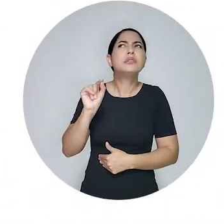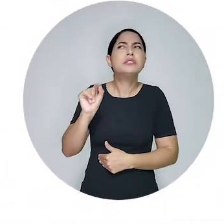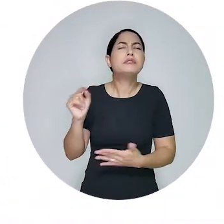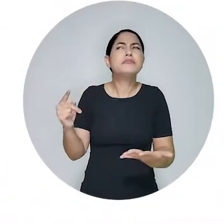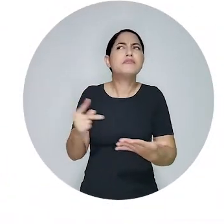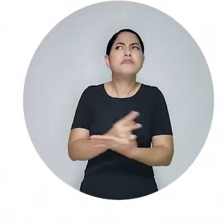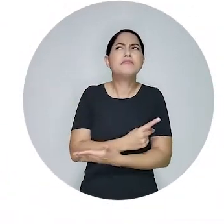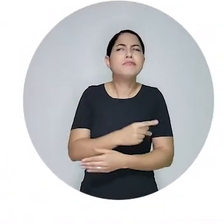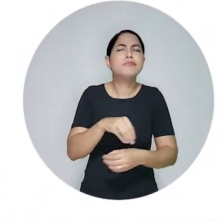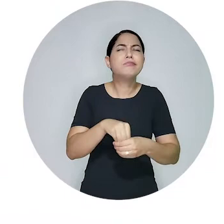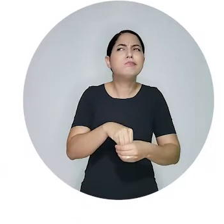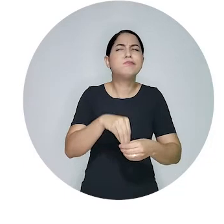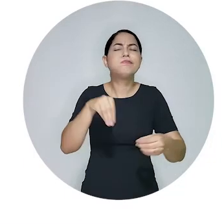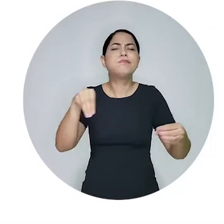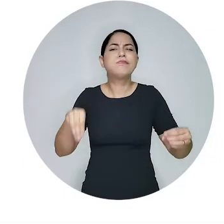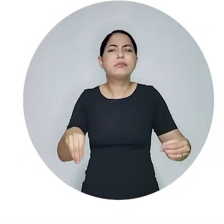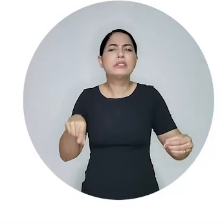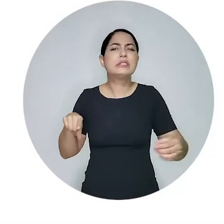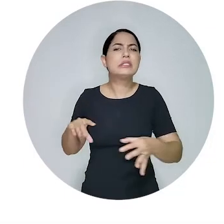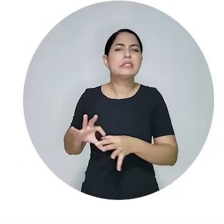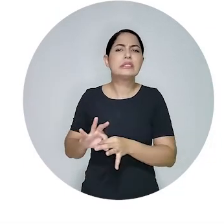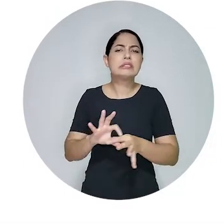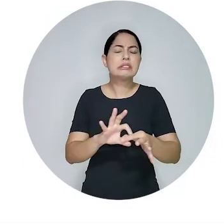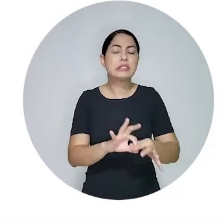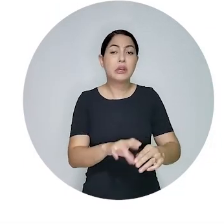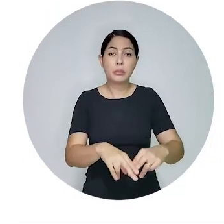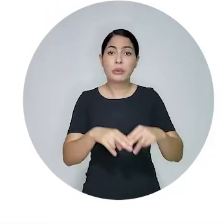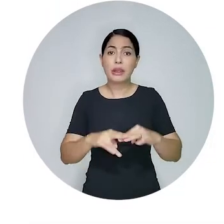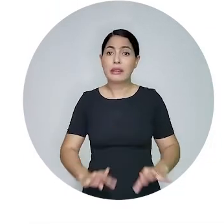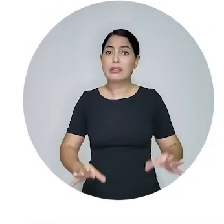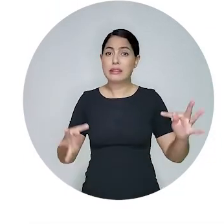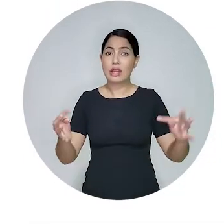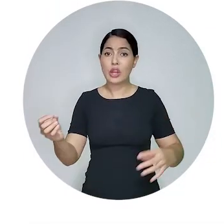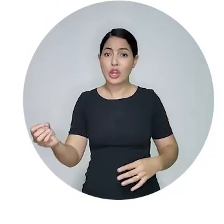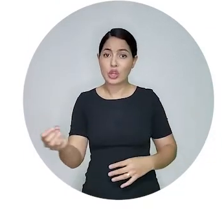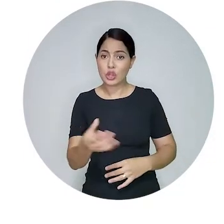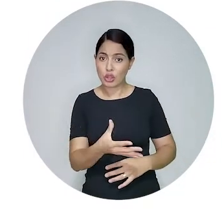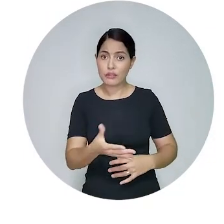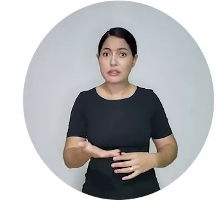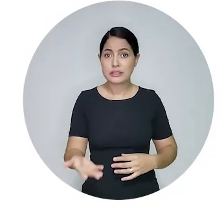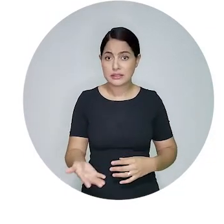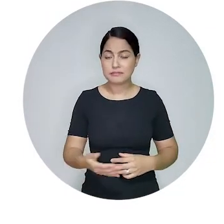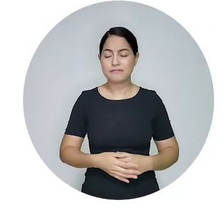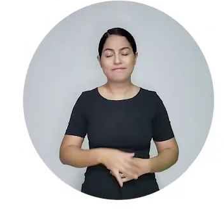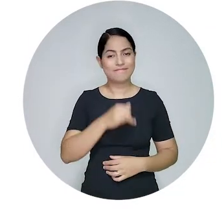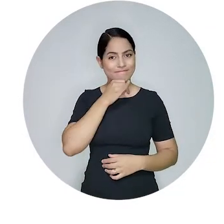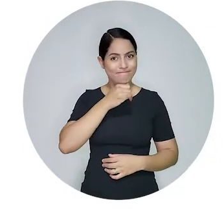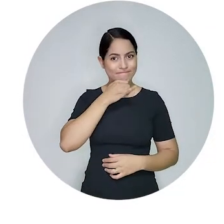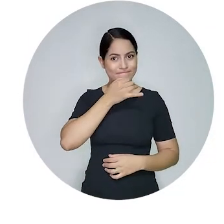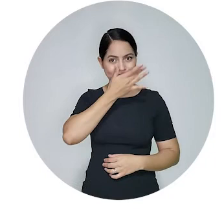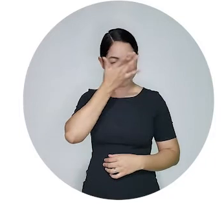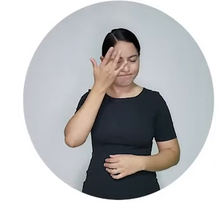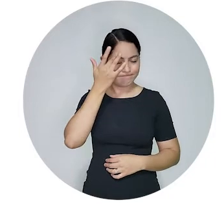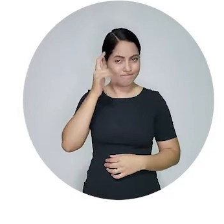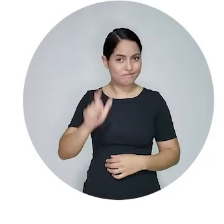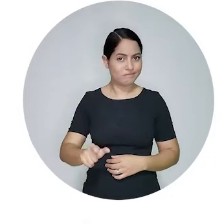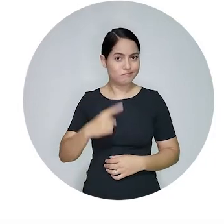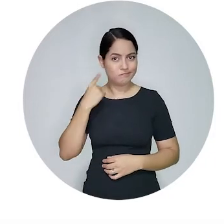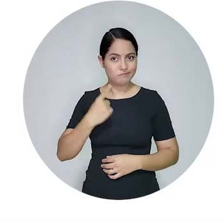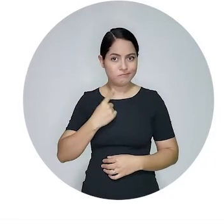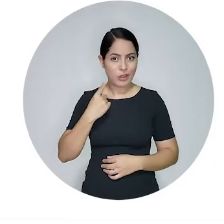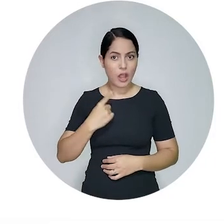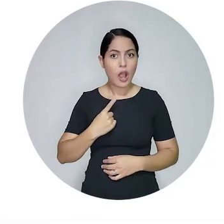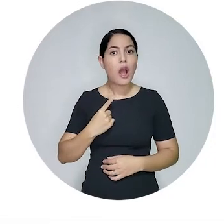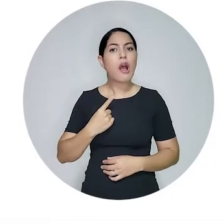naqueles que eventualmente serão excluídos nesse processo de avanço imposto pelas novas tecnologias, que são, por exemplo, os advogados